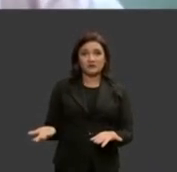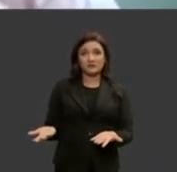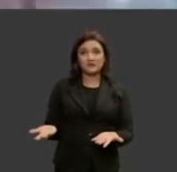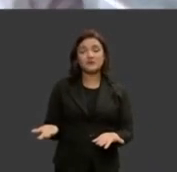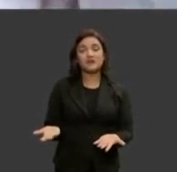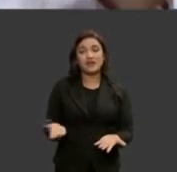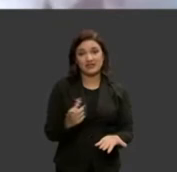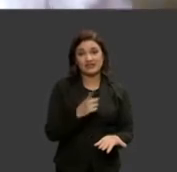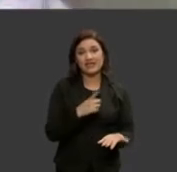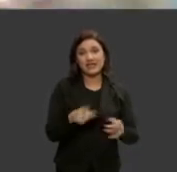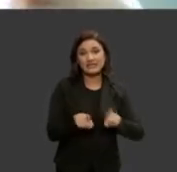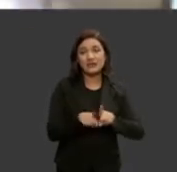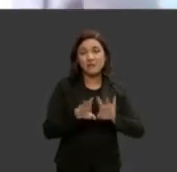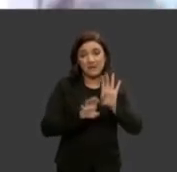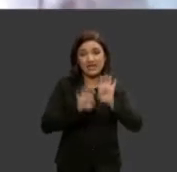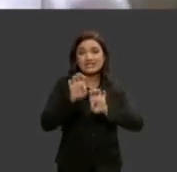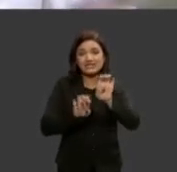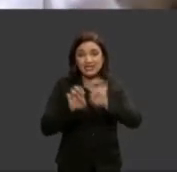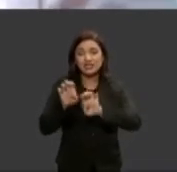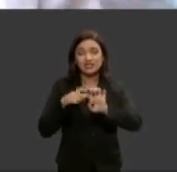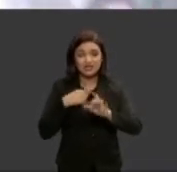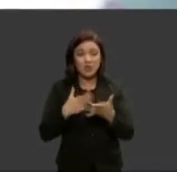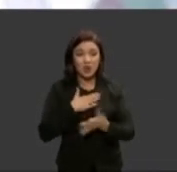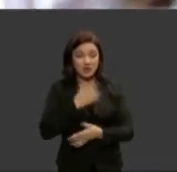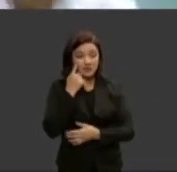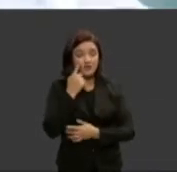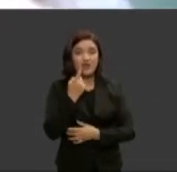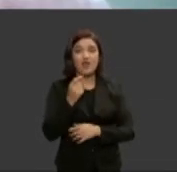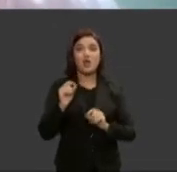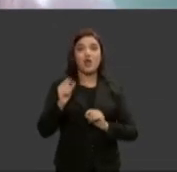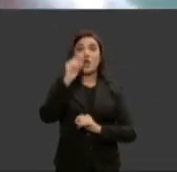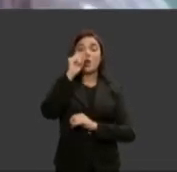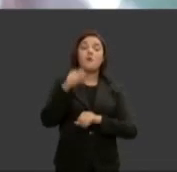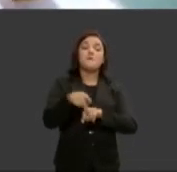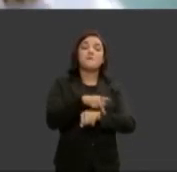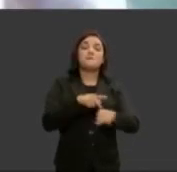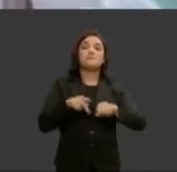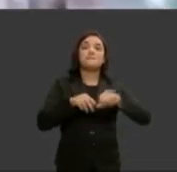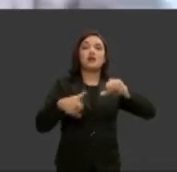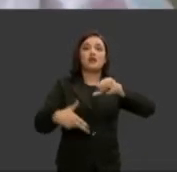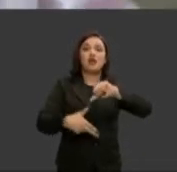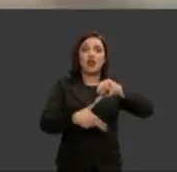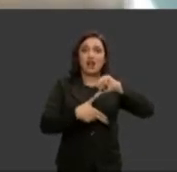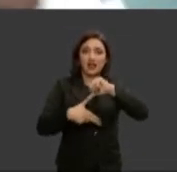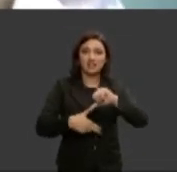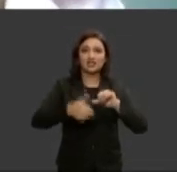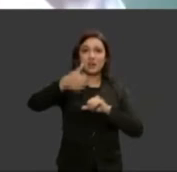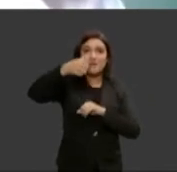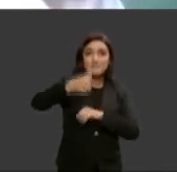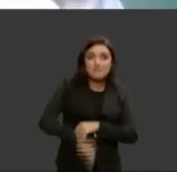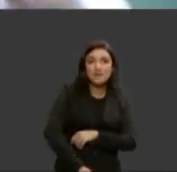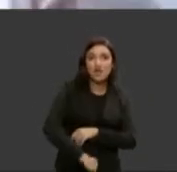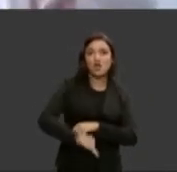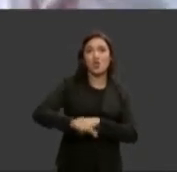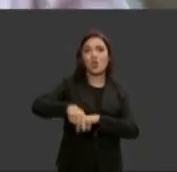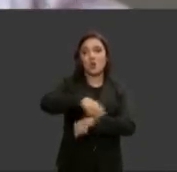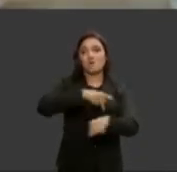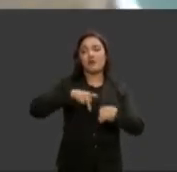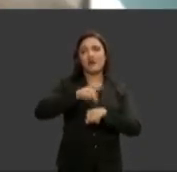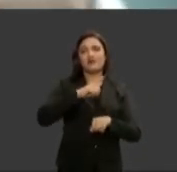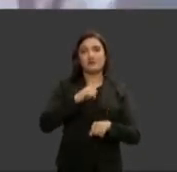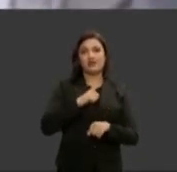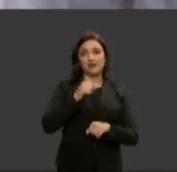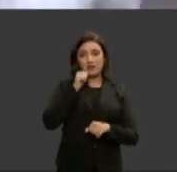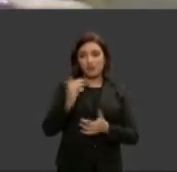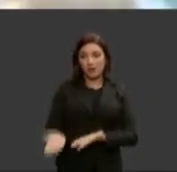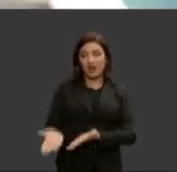Alice a senhora gosta de números eu também gosto ainda somos o pior país da América Latina pra se nascer menina eu tenho a